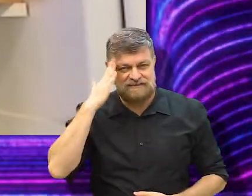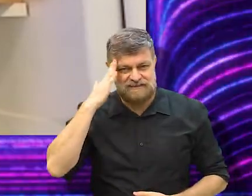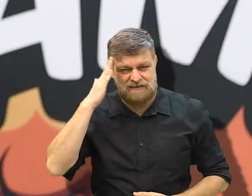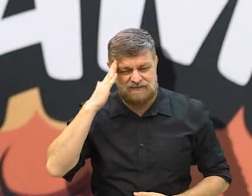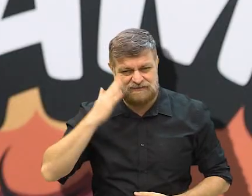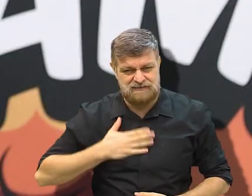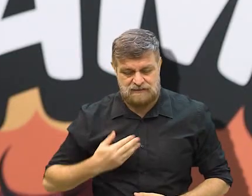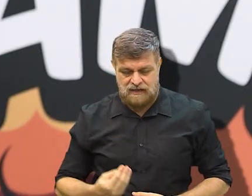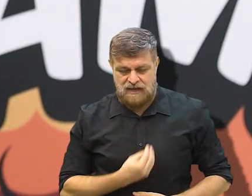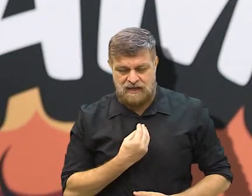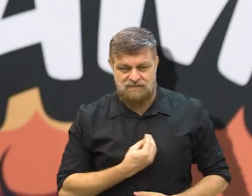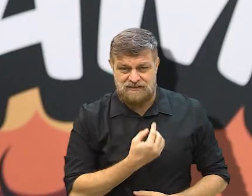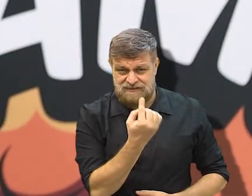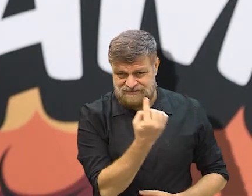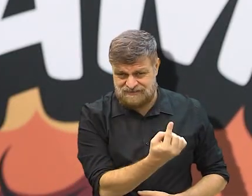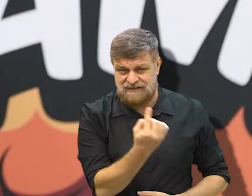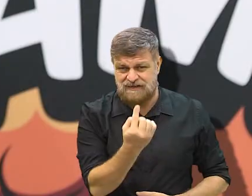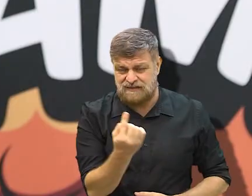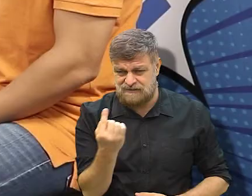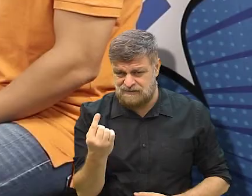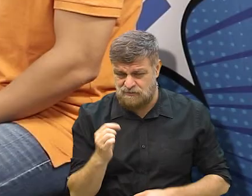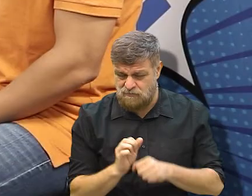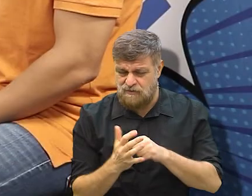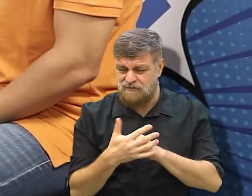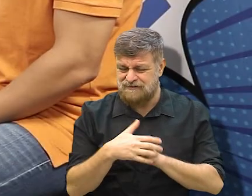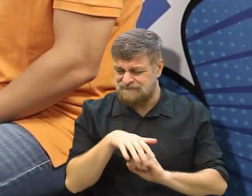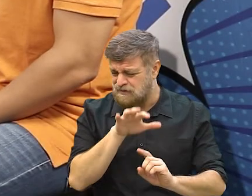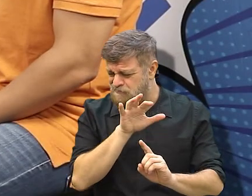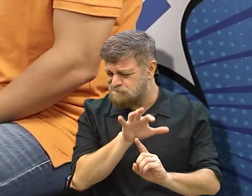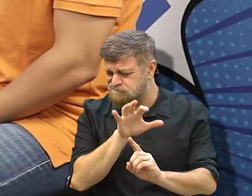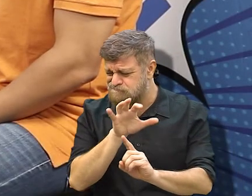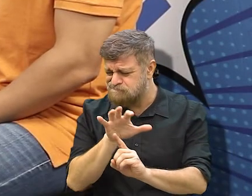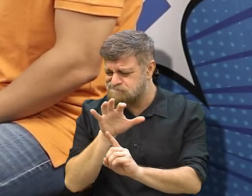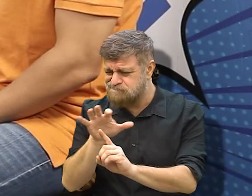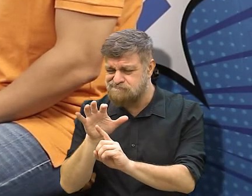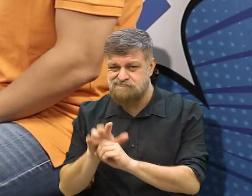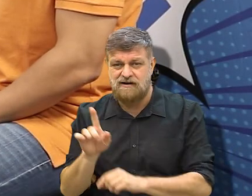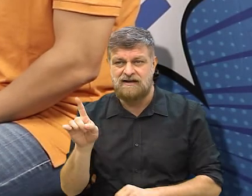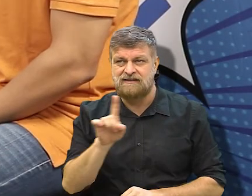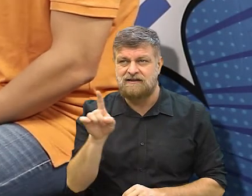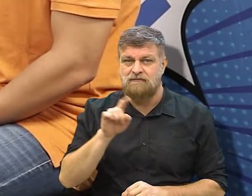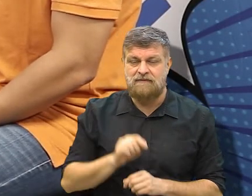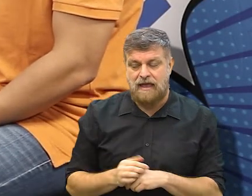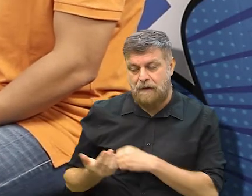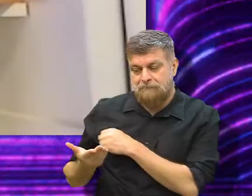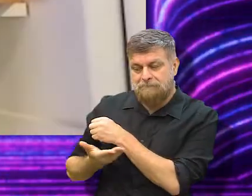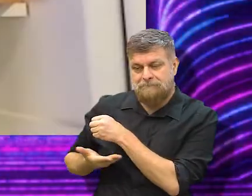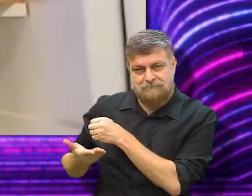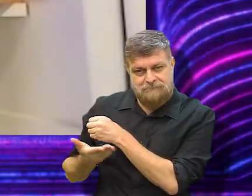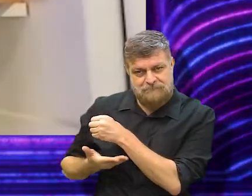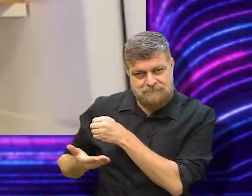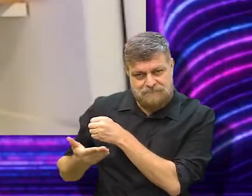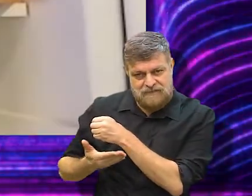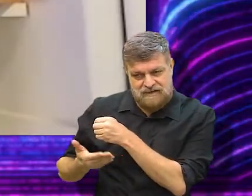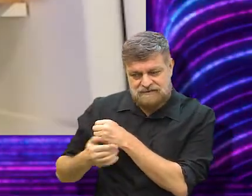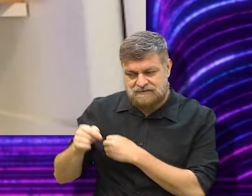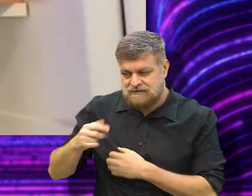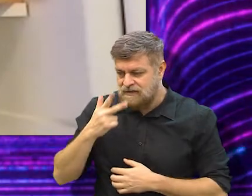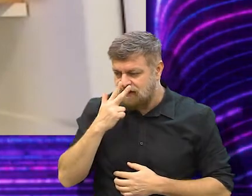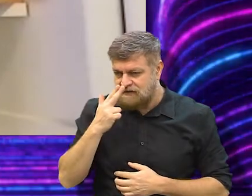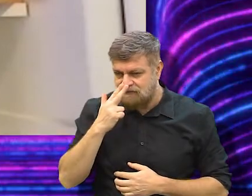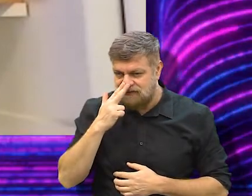ela foi tão impactante na vida de cada um de nós, que ele, eu diria, não é bem um pano de fundo, ele se transforma como um